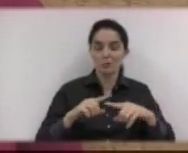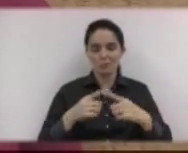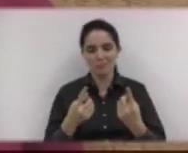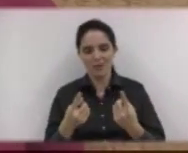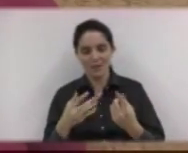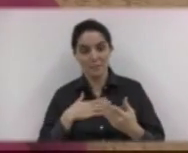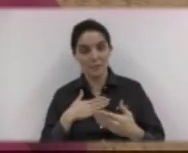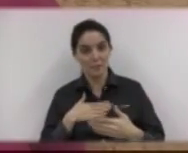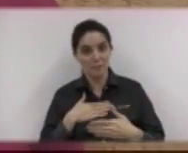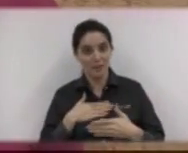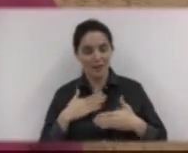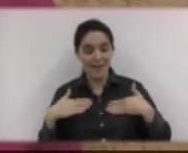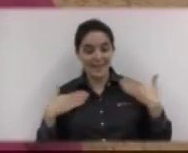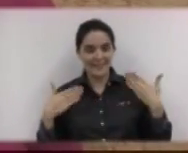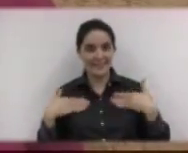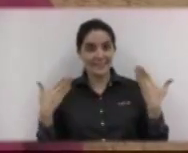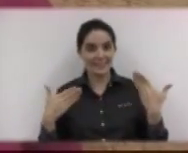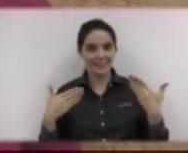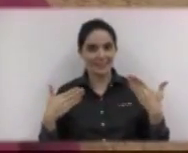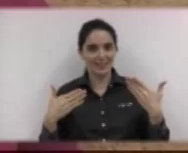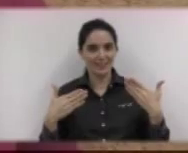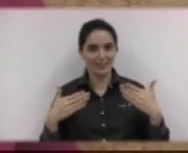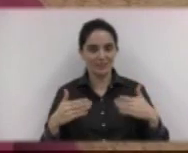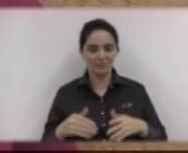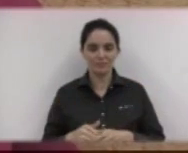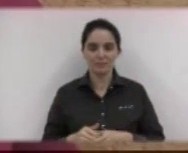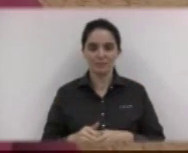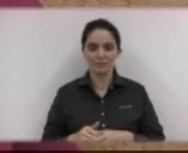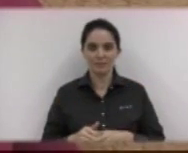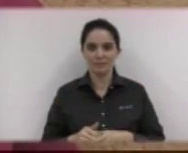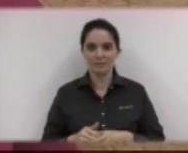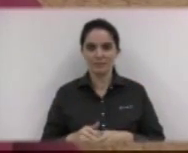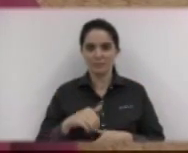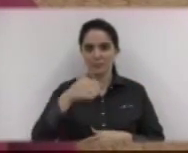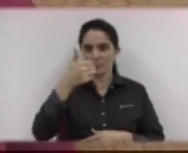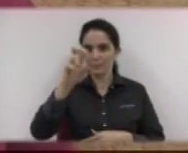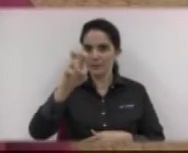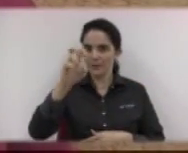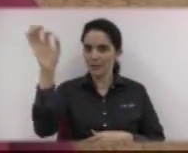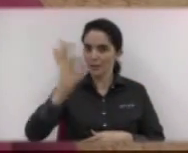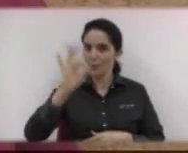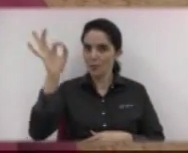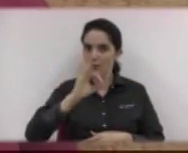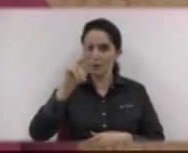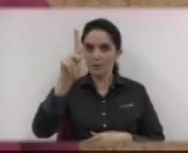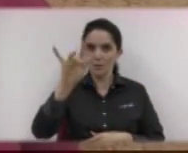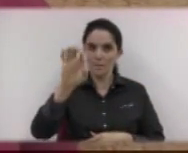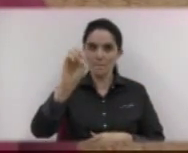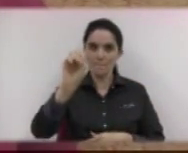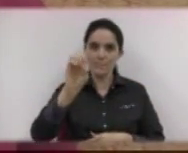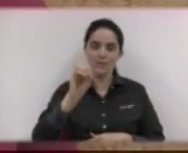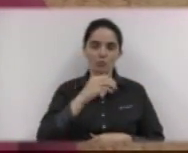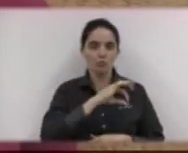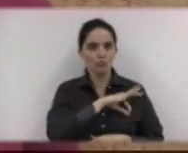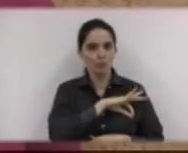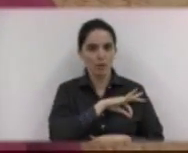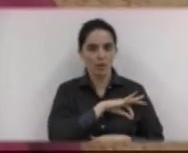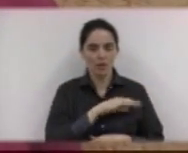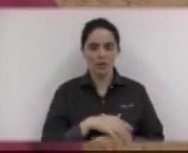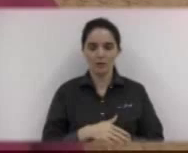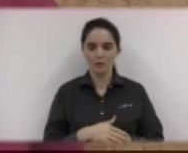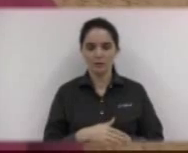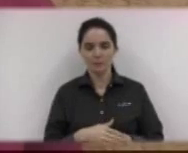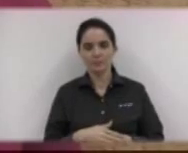gente, essa conquista dos 15% no piso. não é qualquer